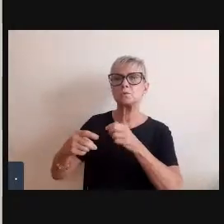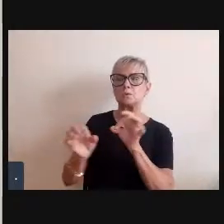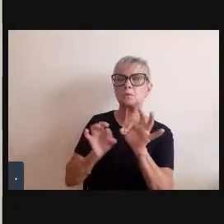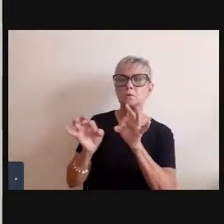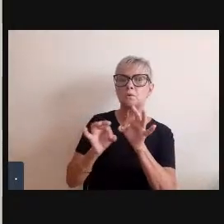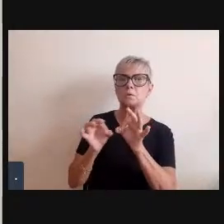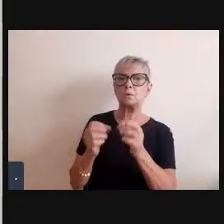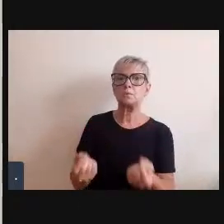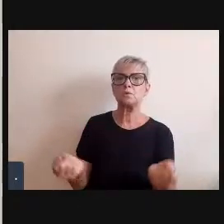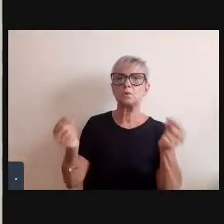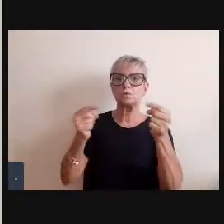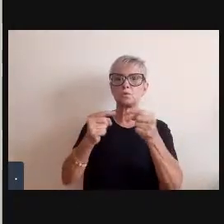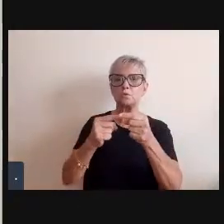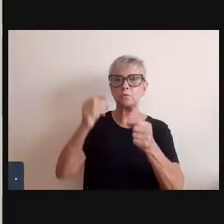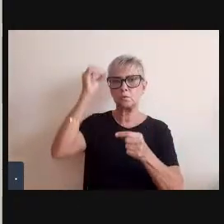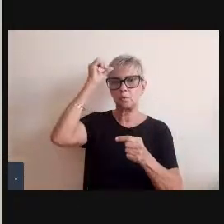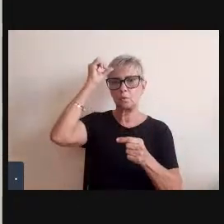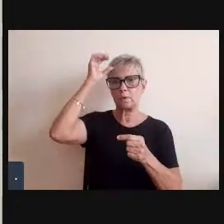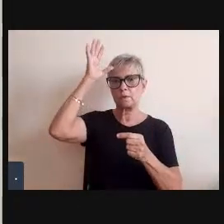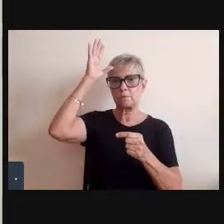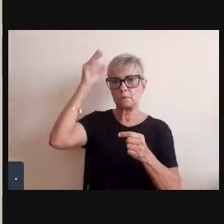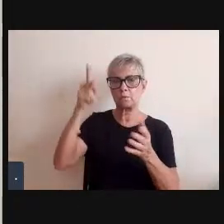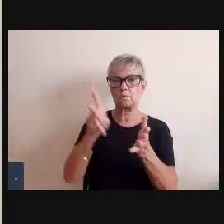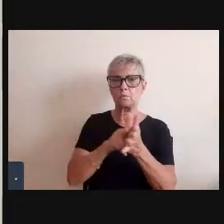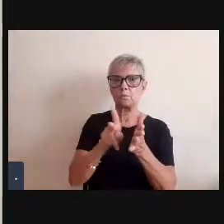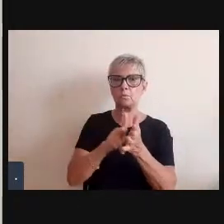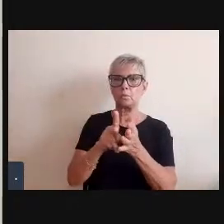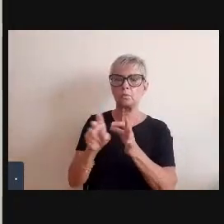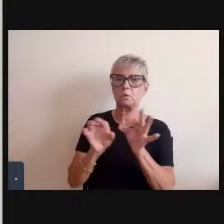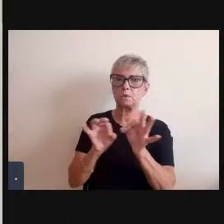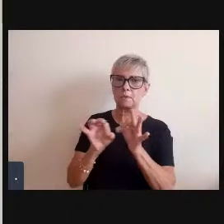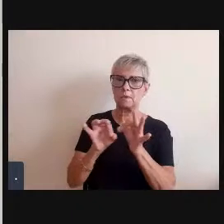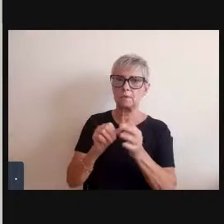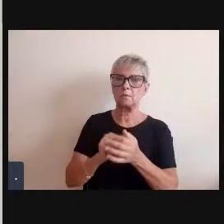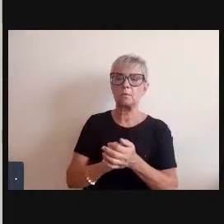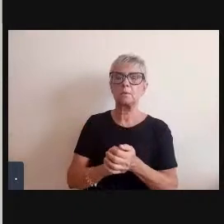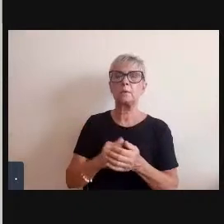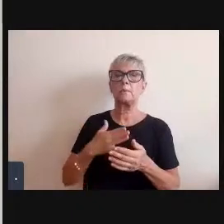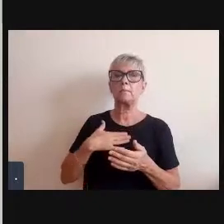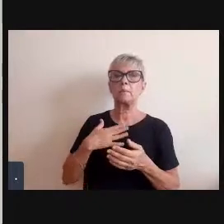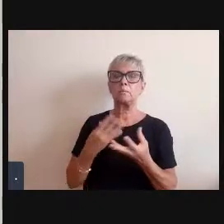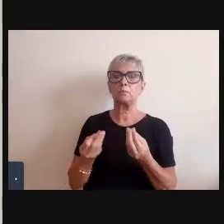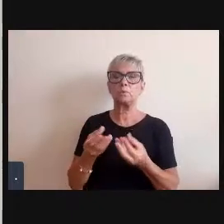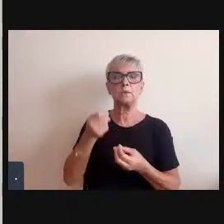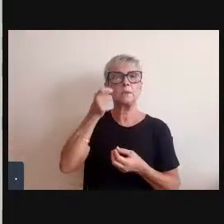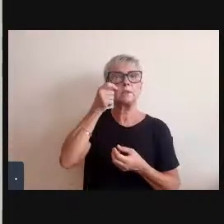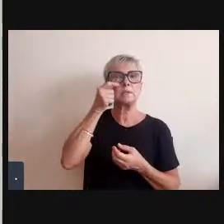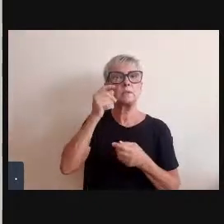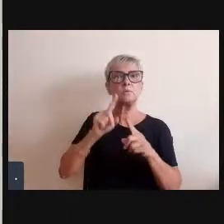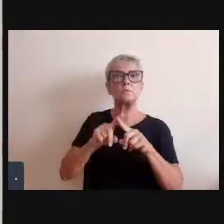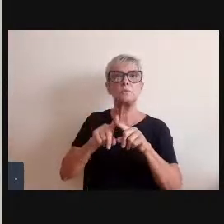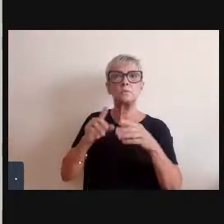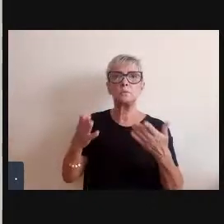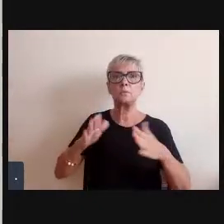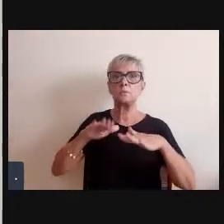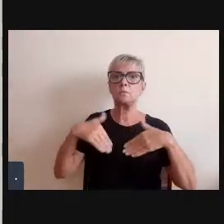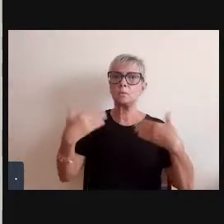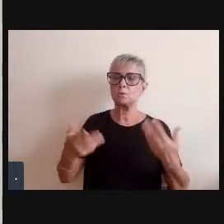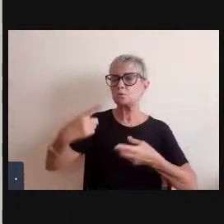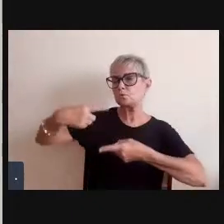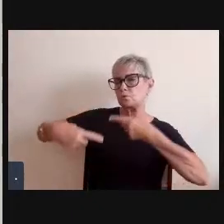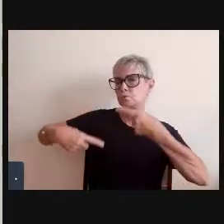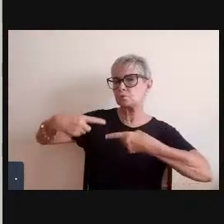de um conhecimento, conhecimento curatorial. e para mim isso é muito interessante, porque quando ela discute isso,